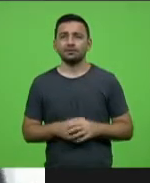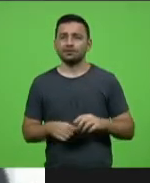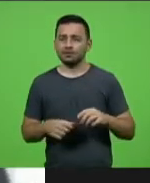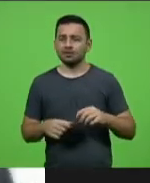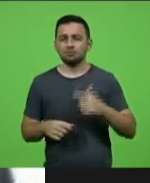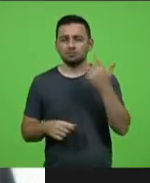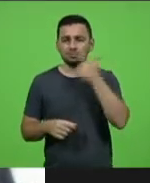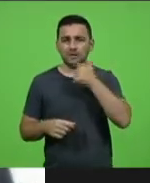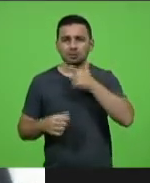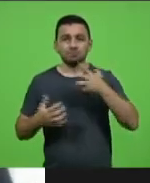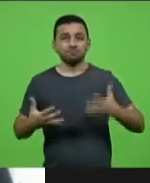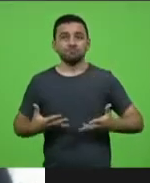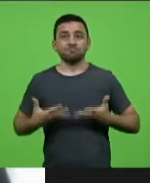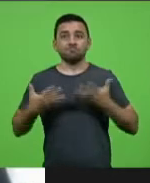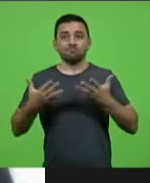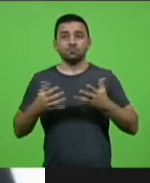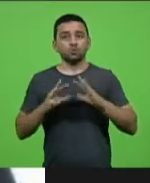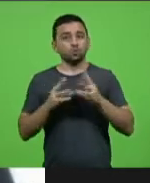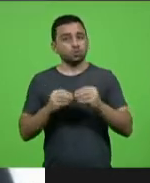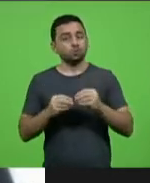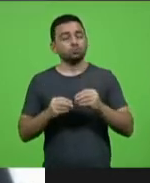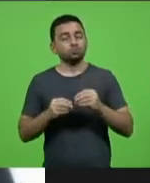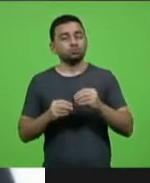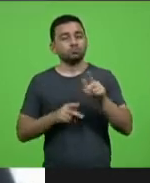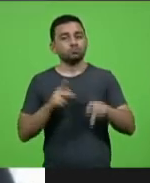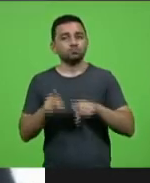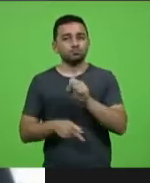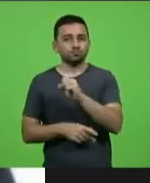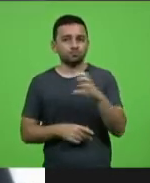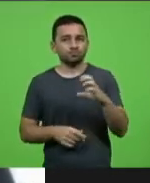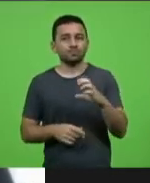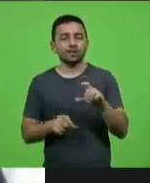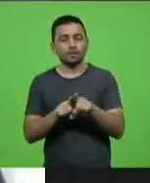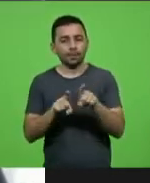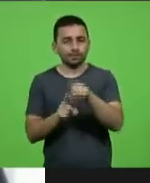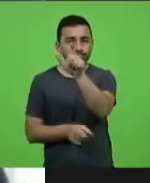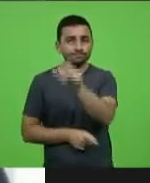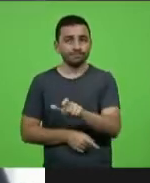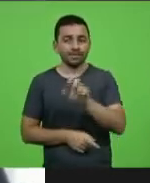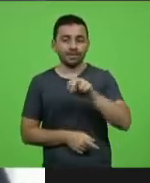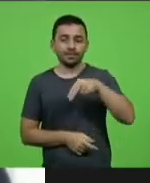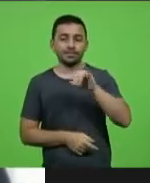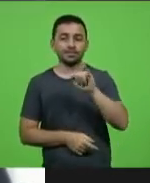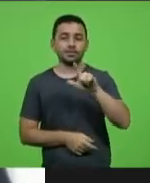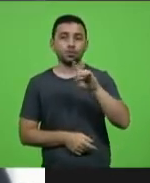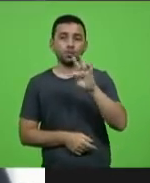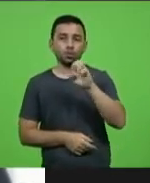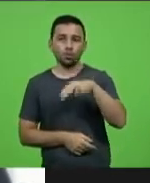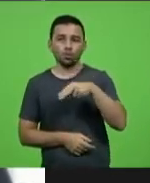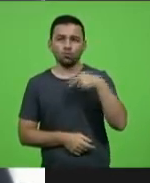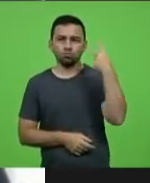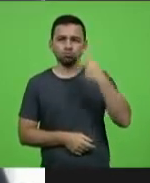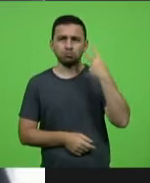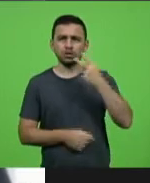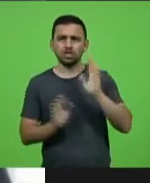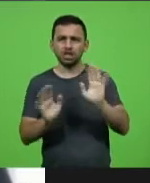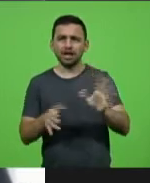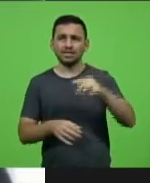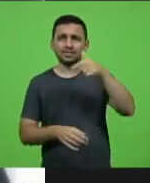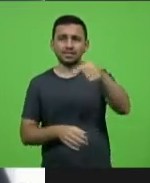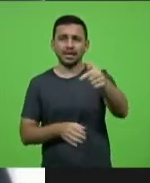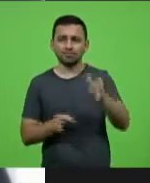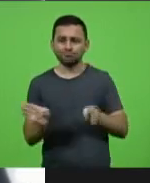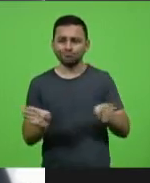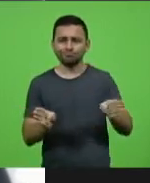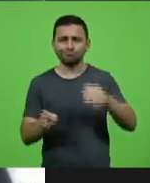nós catarinenses. Eu gostaria apenas de fazer menção aqui, deputado Gerri, do nosso amigo Newton Pinto, vereador, de sete mandatos, que